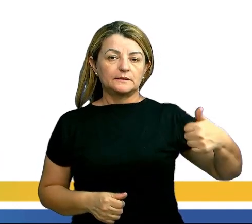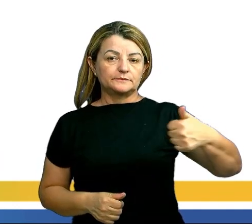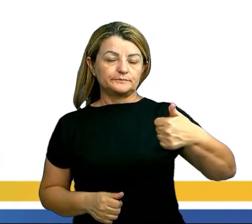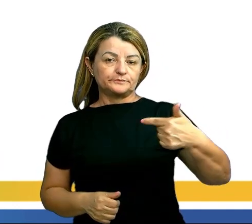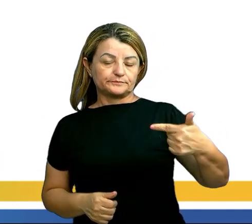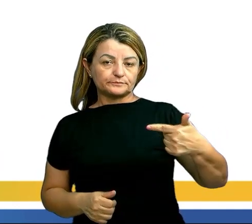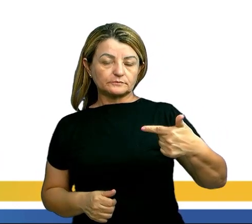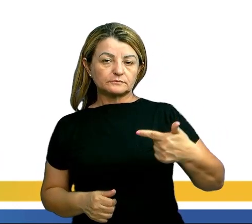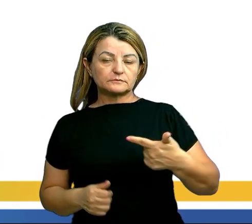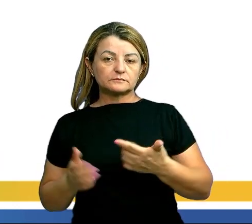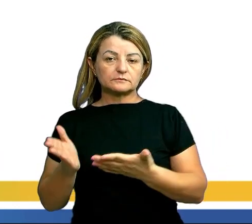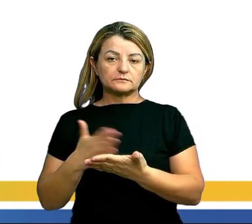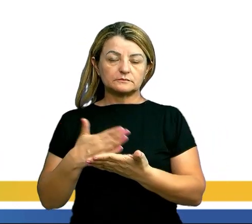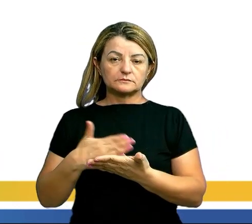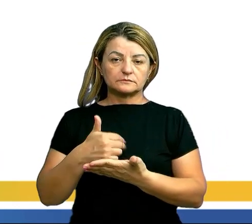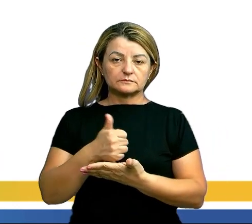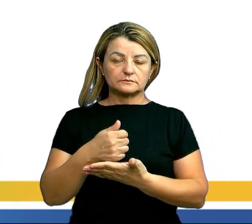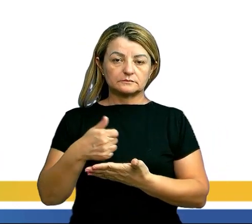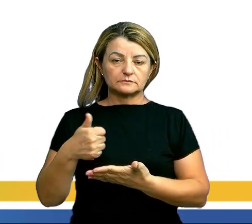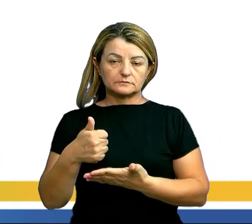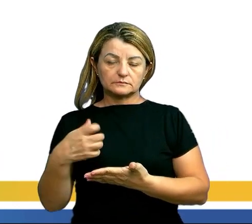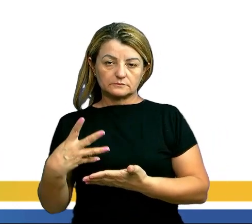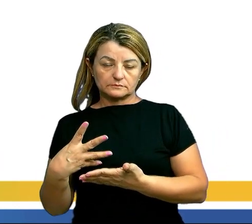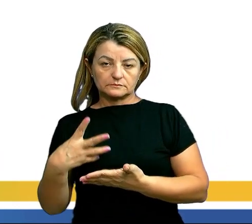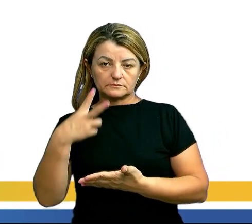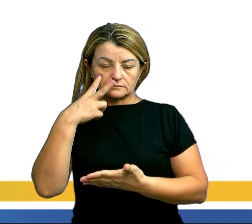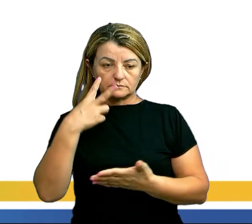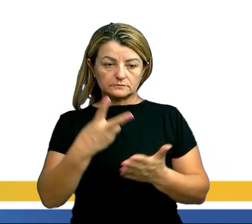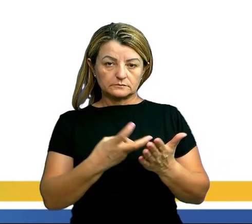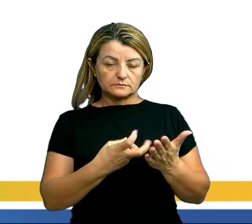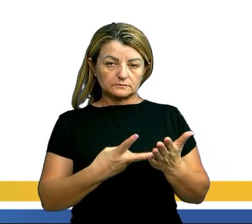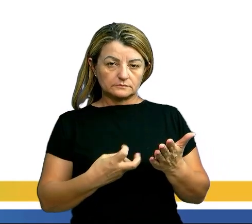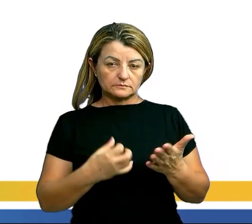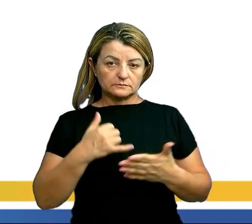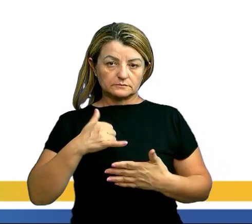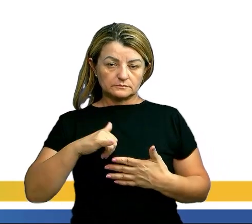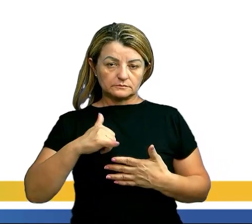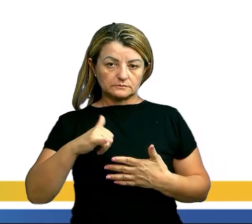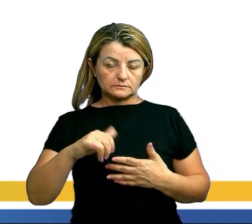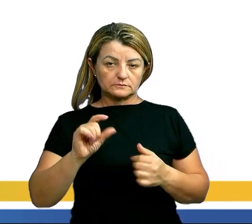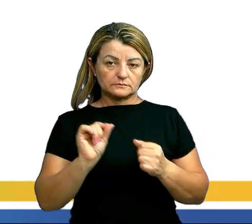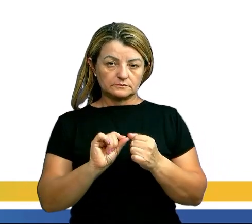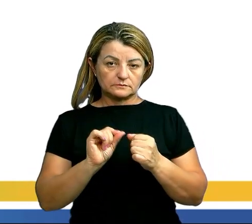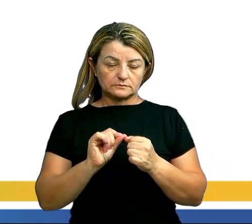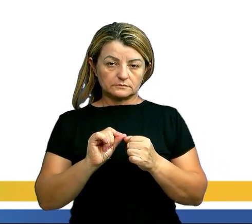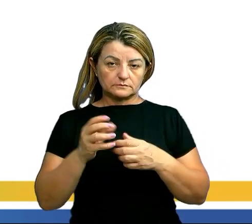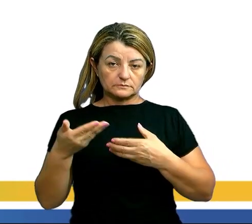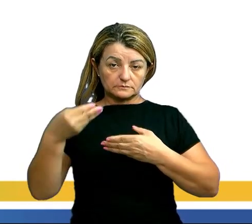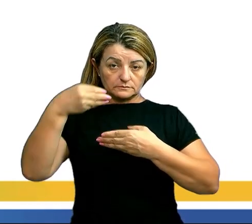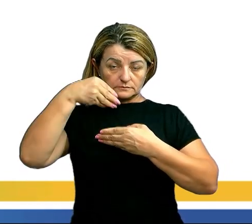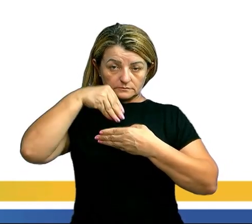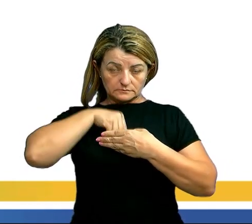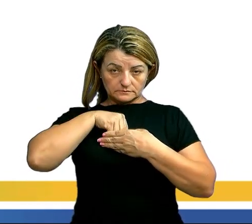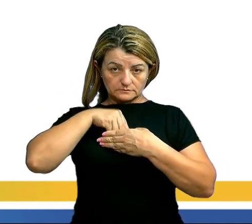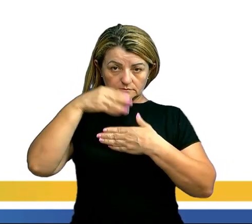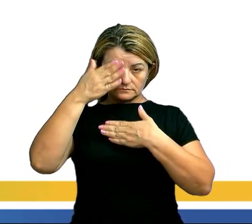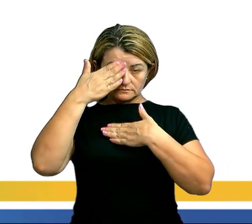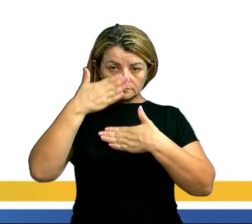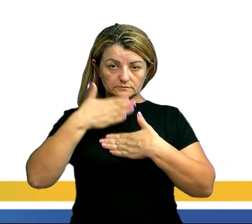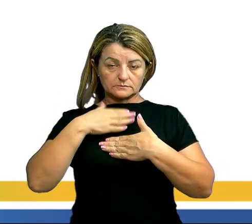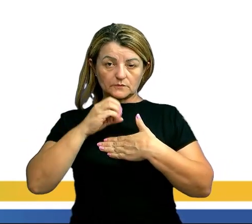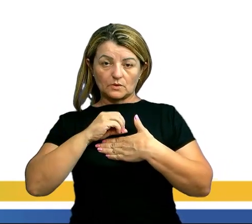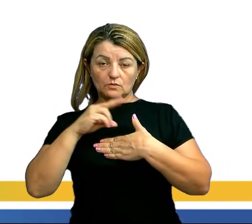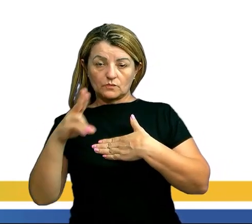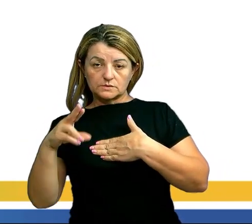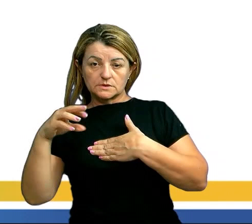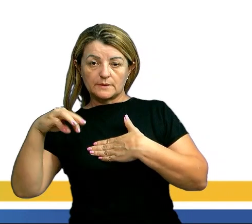na página 114 a gente vai observar que a energia produzida internamente em nosso corpo ou virará energia